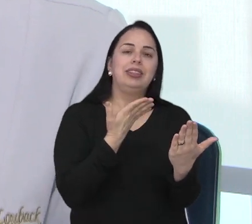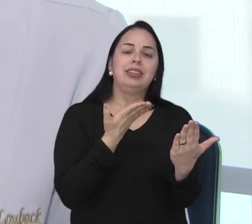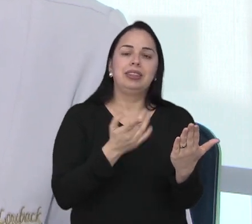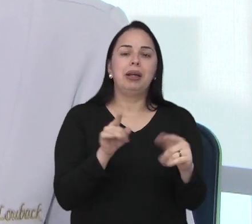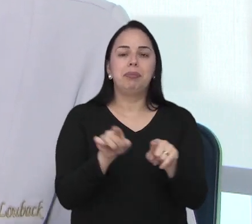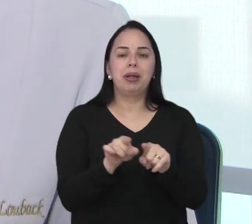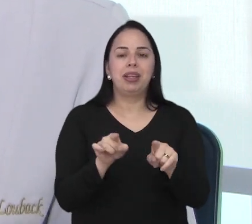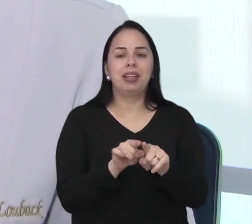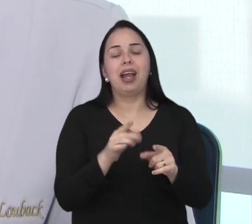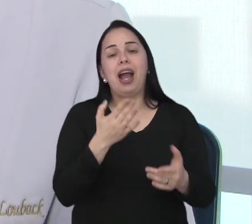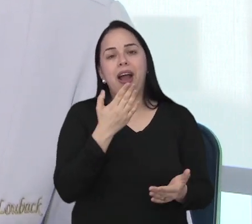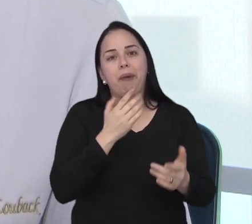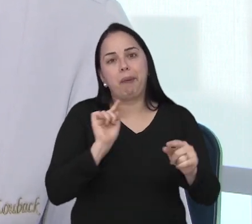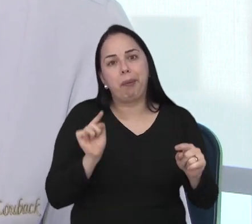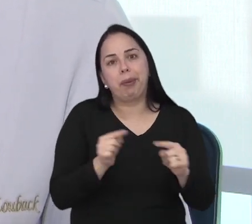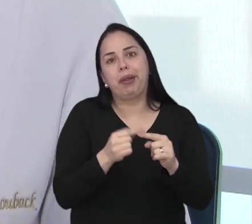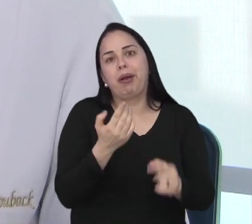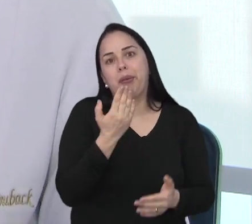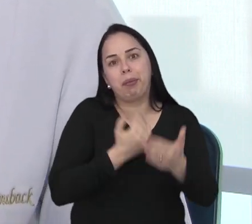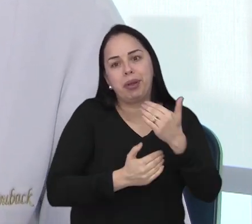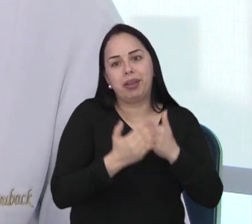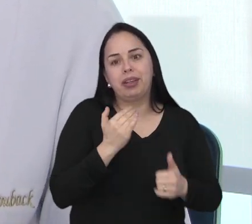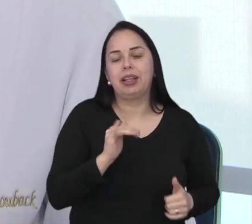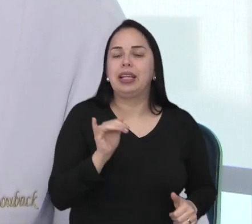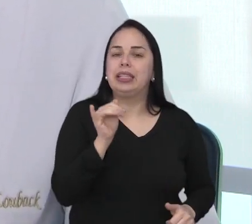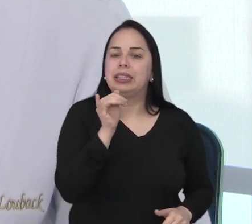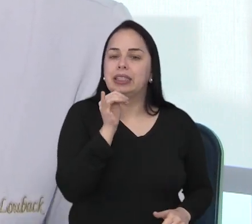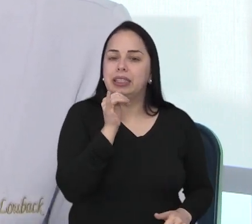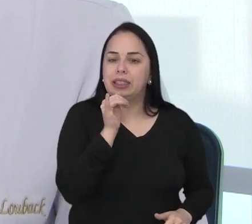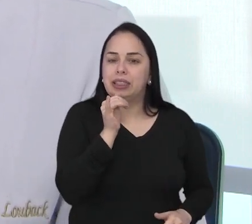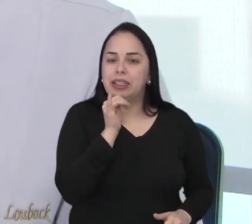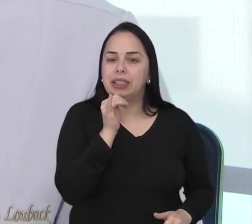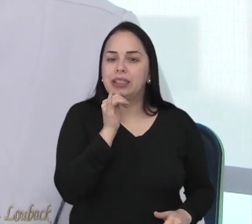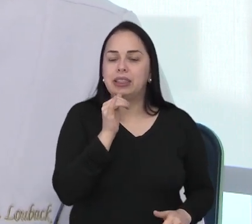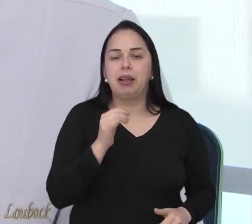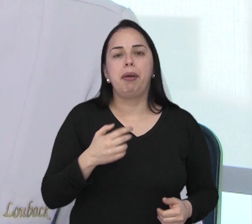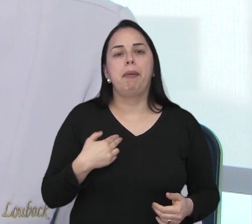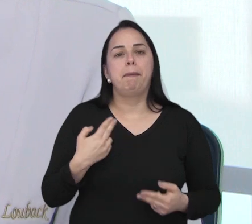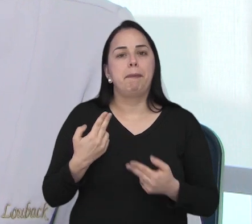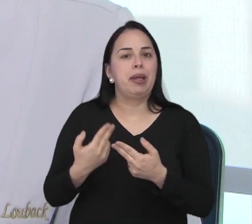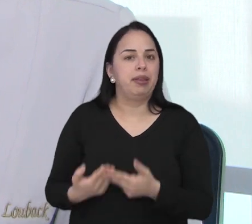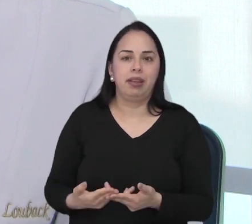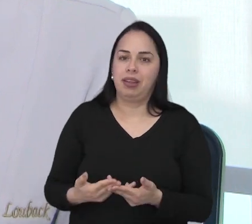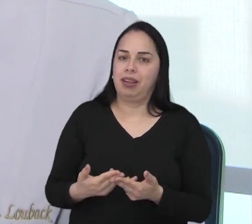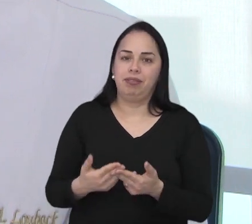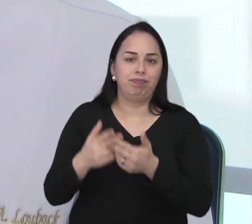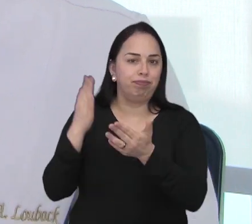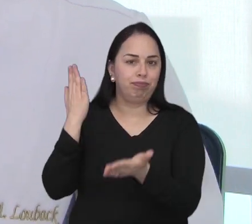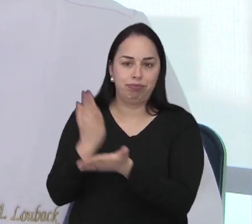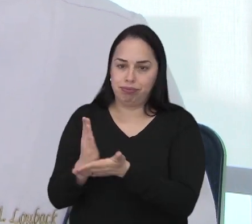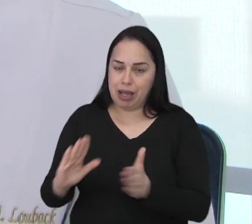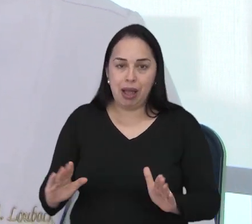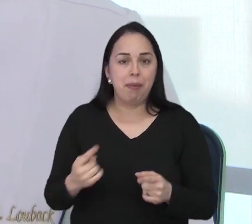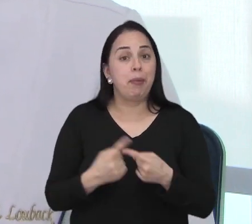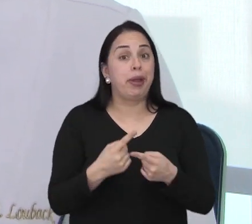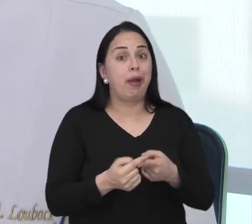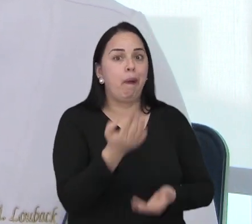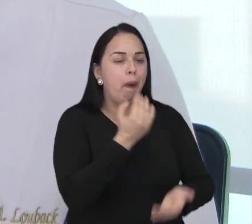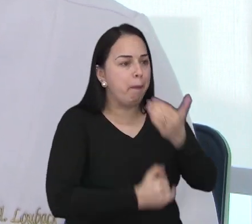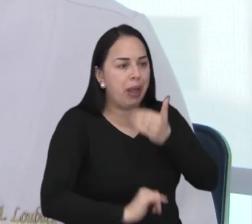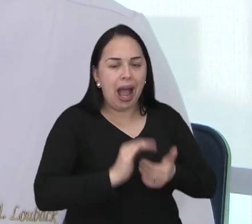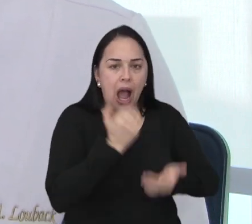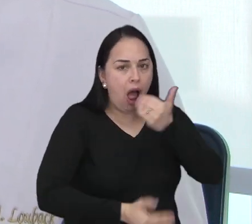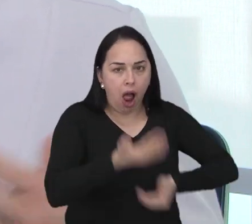se entretém. E isso acaba que se relaciona também a comida, porque a gente fica menos paciente.